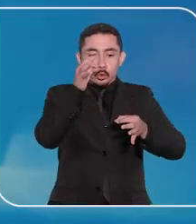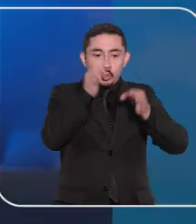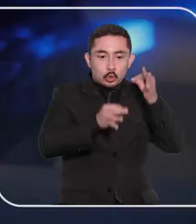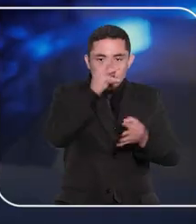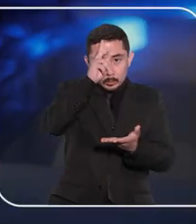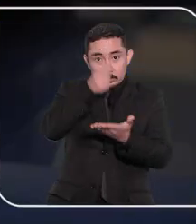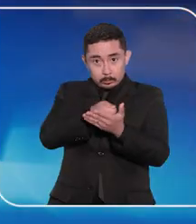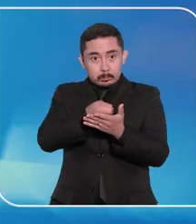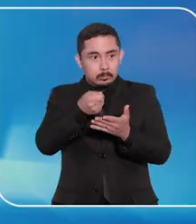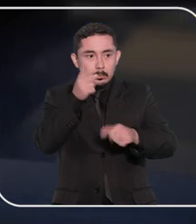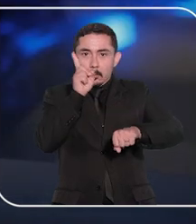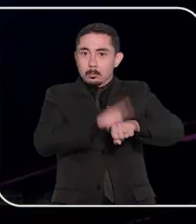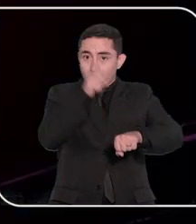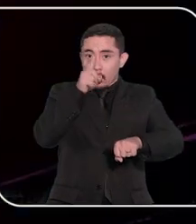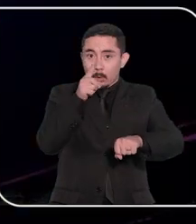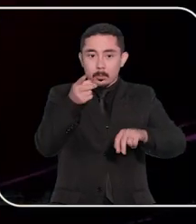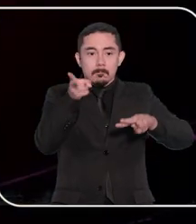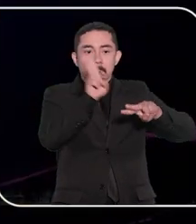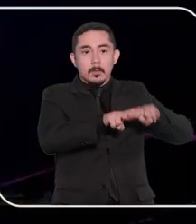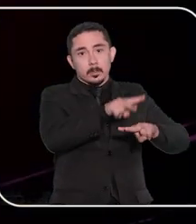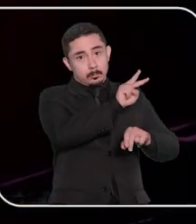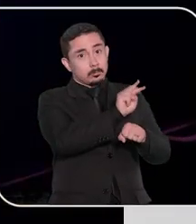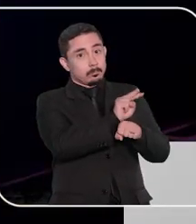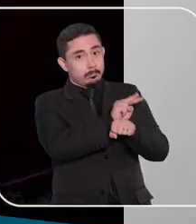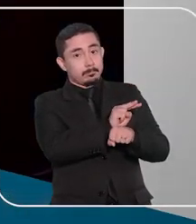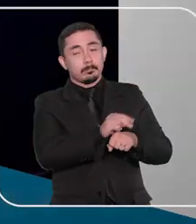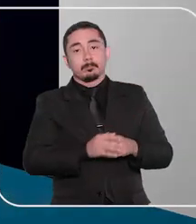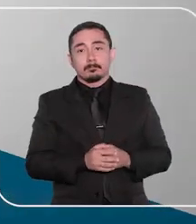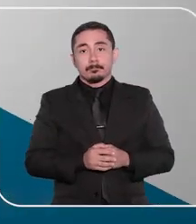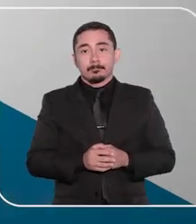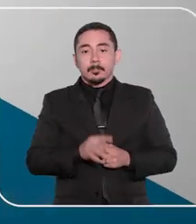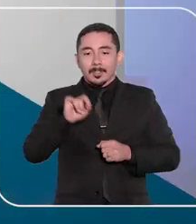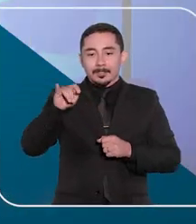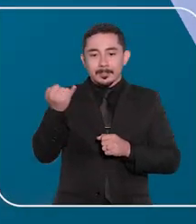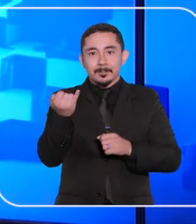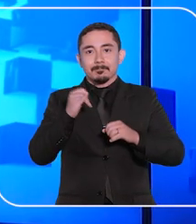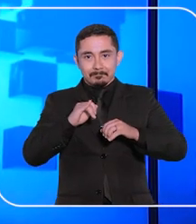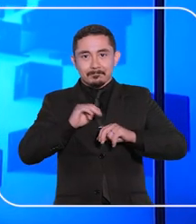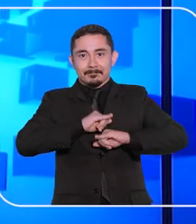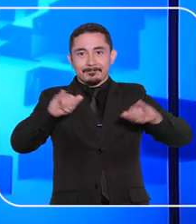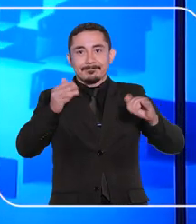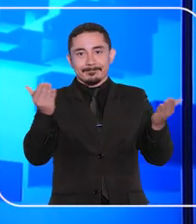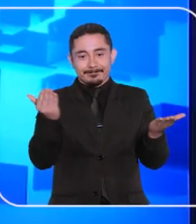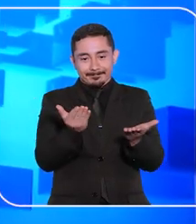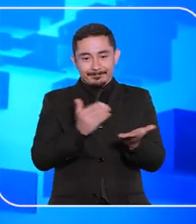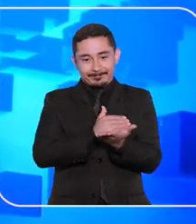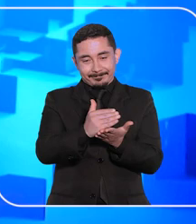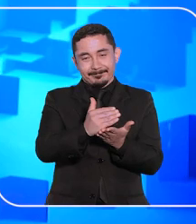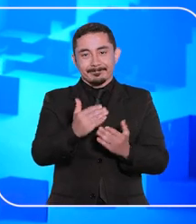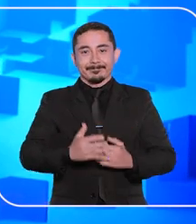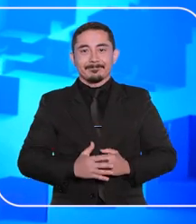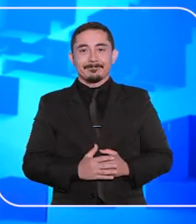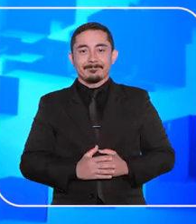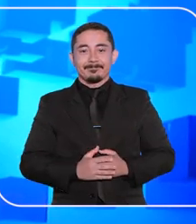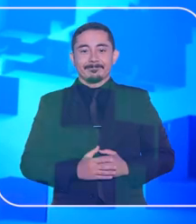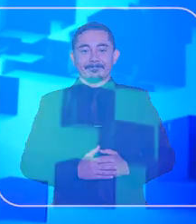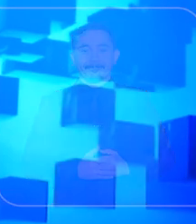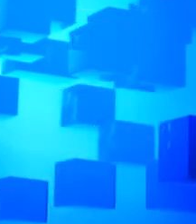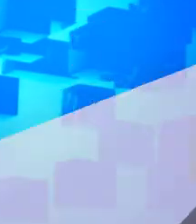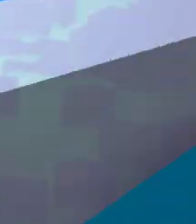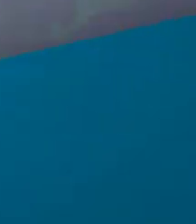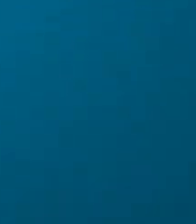é vedado ao juiz decretar de ofício prisão preventiva. O STJ Notícias começa agora.